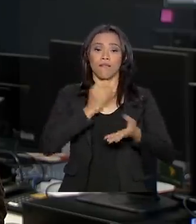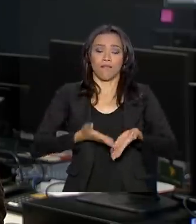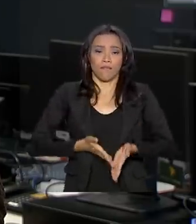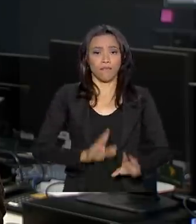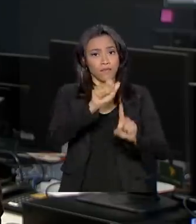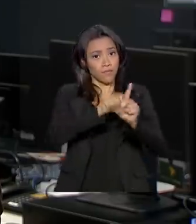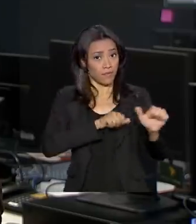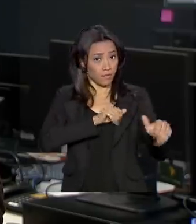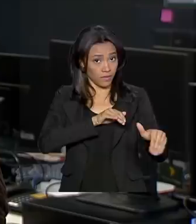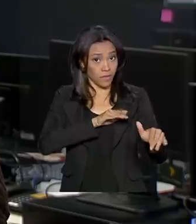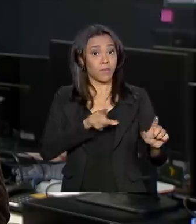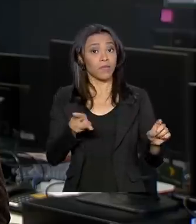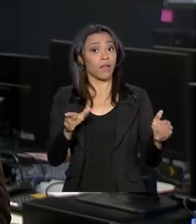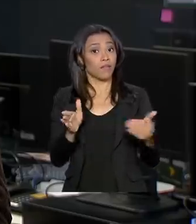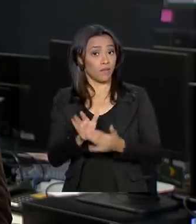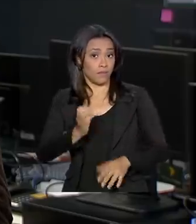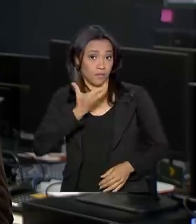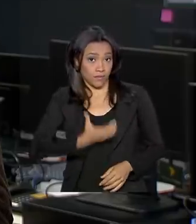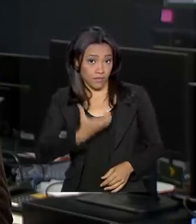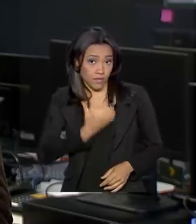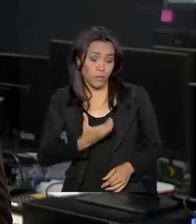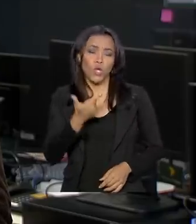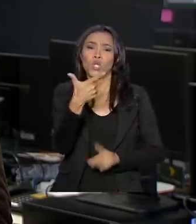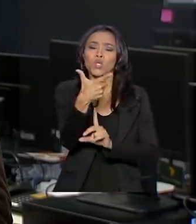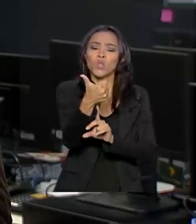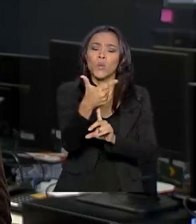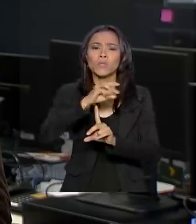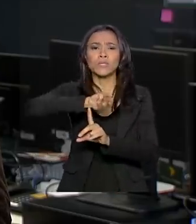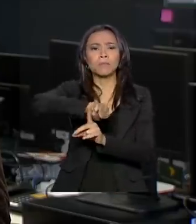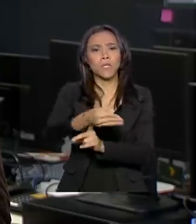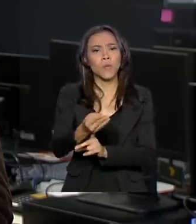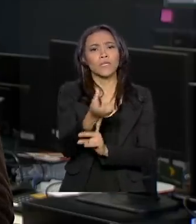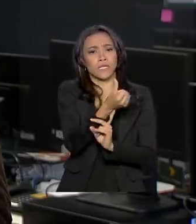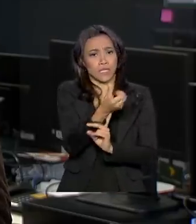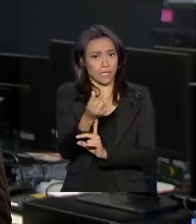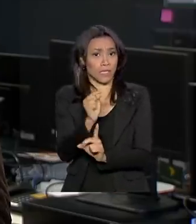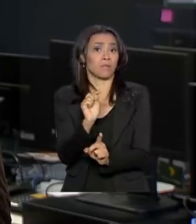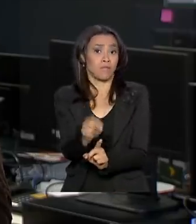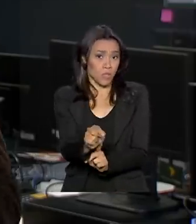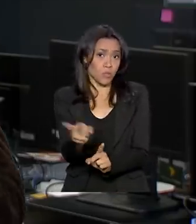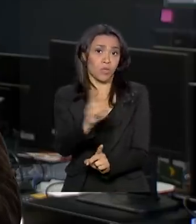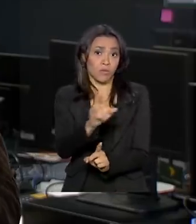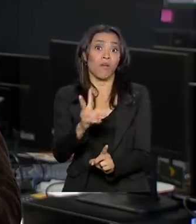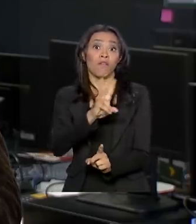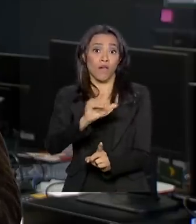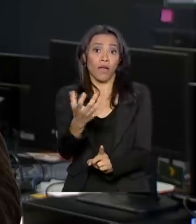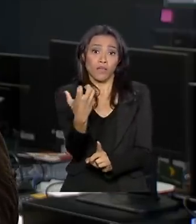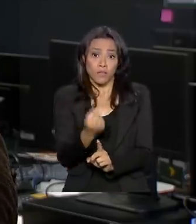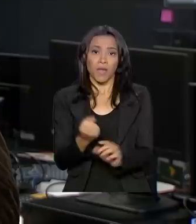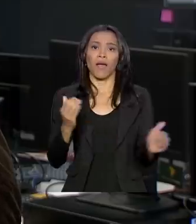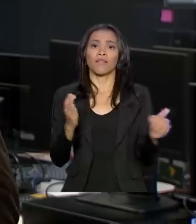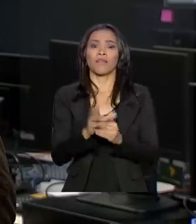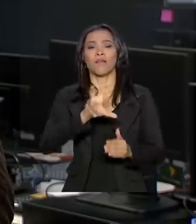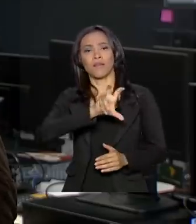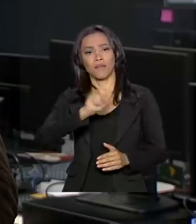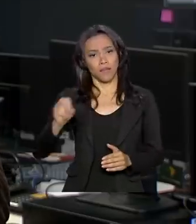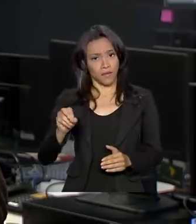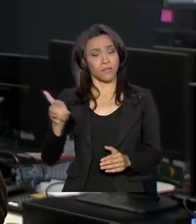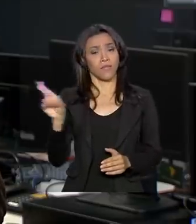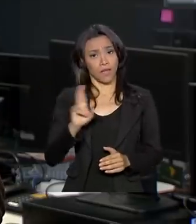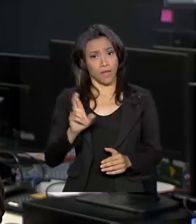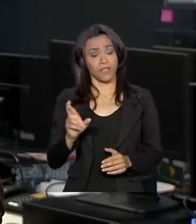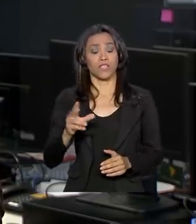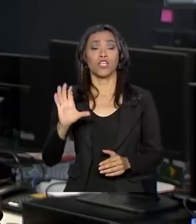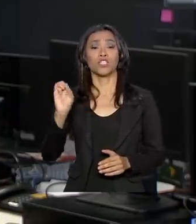setembro e dezembro. Cerca de 12 milhões e 600 mil pessoas receberam até 500 reais de cada conta ativa ou